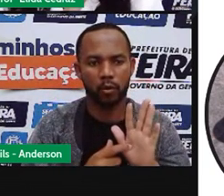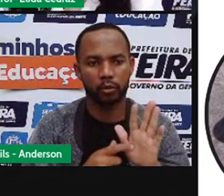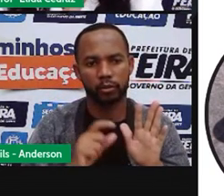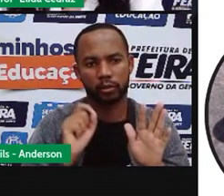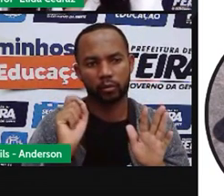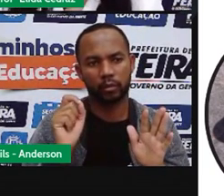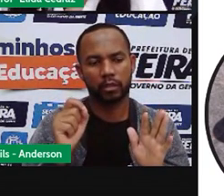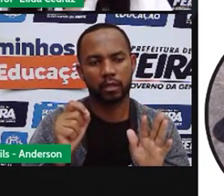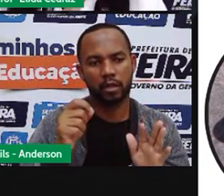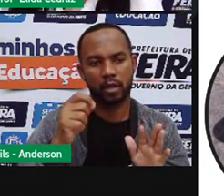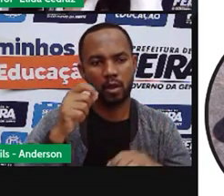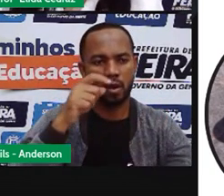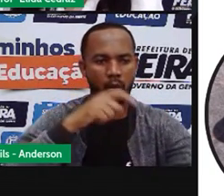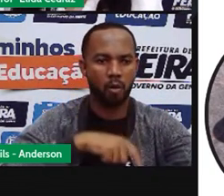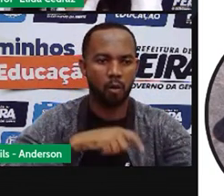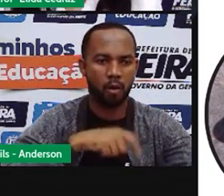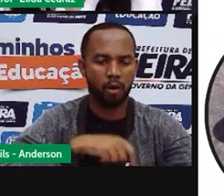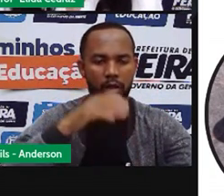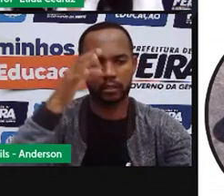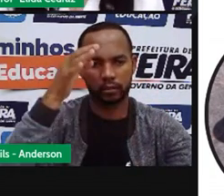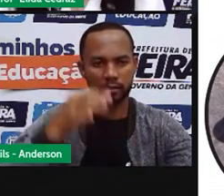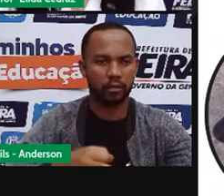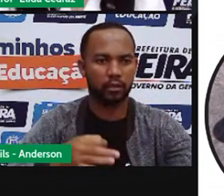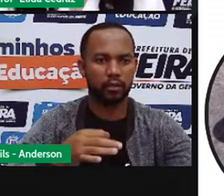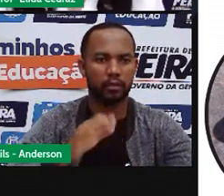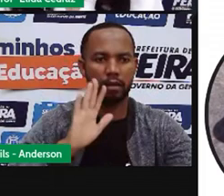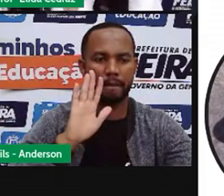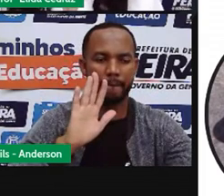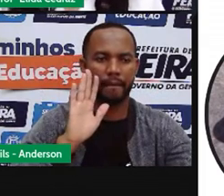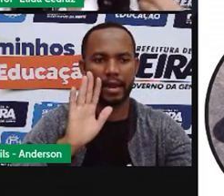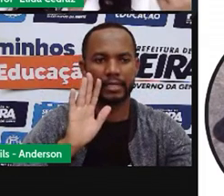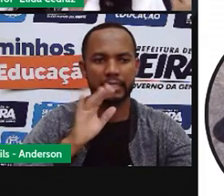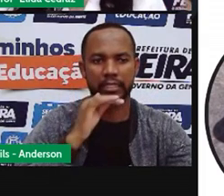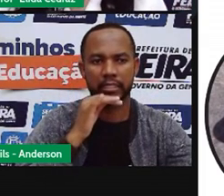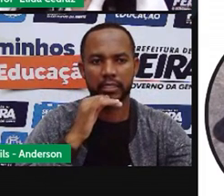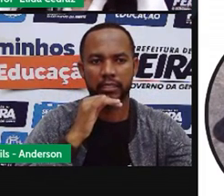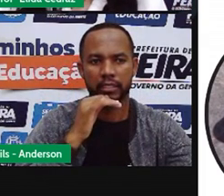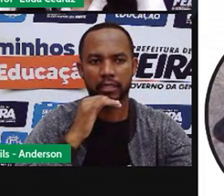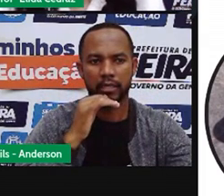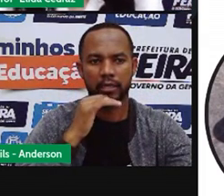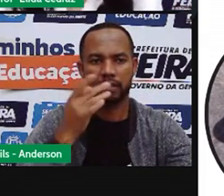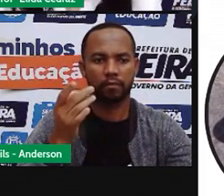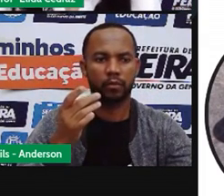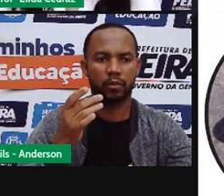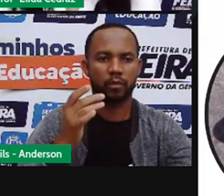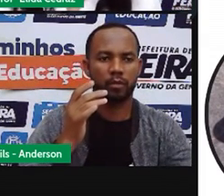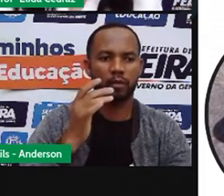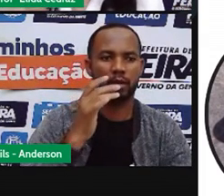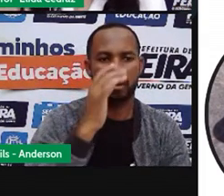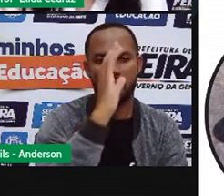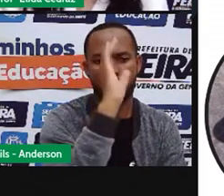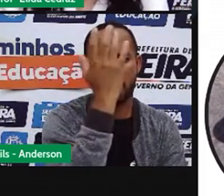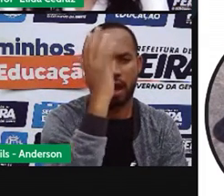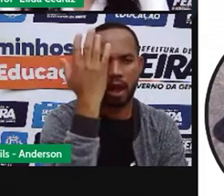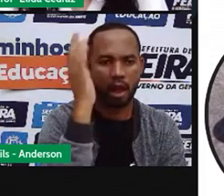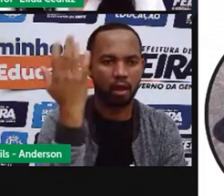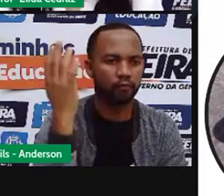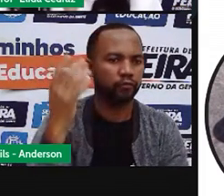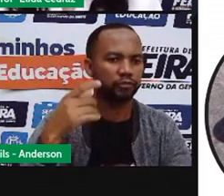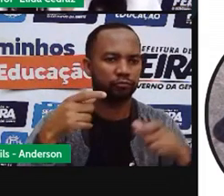uma hora exata do dia. Mas no caso de uma árvore de um